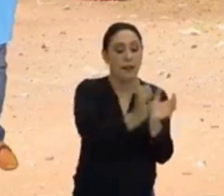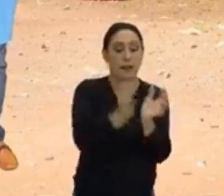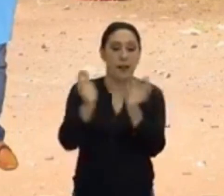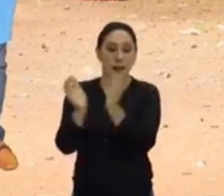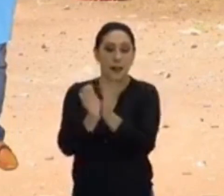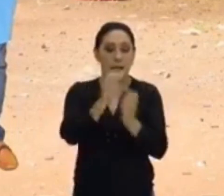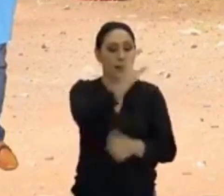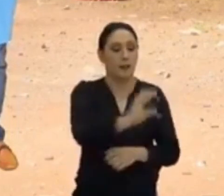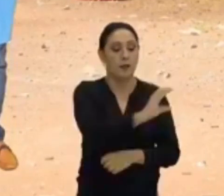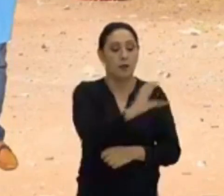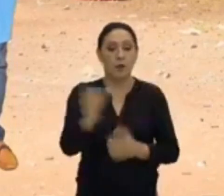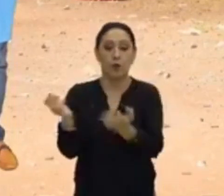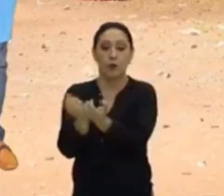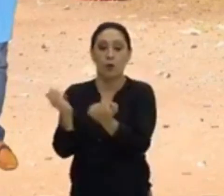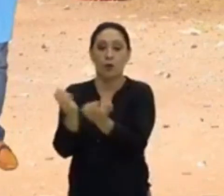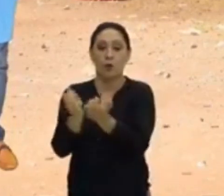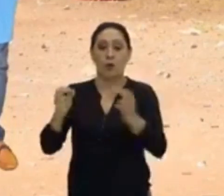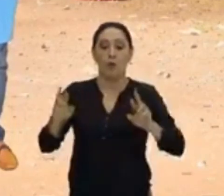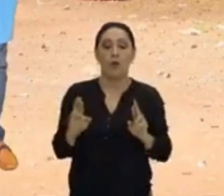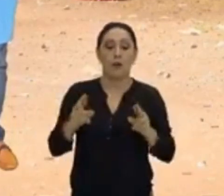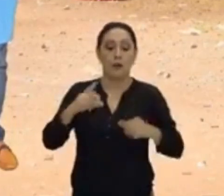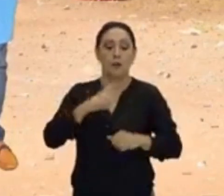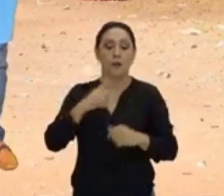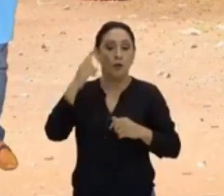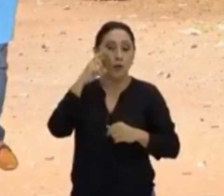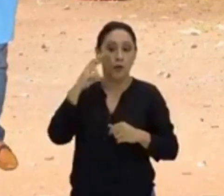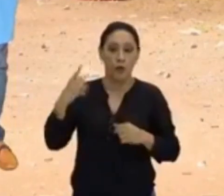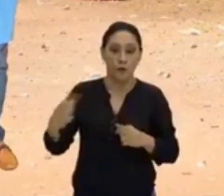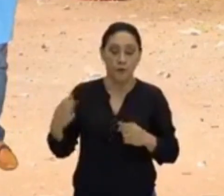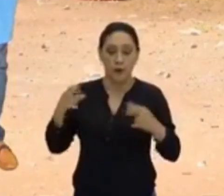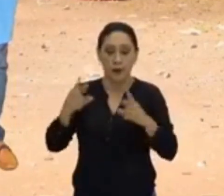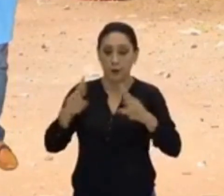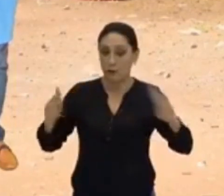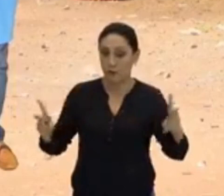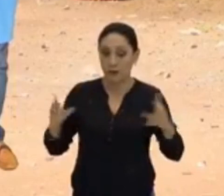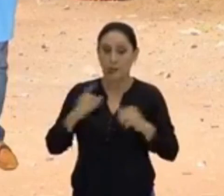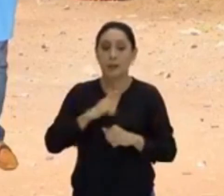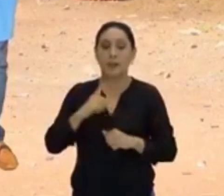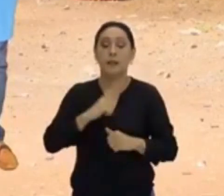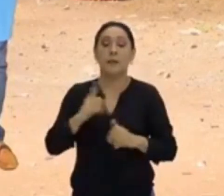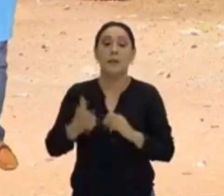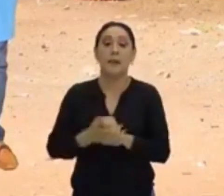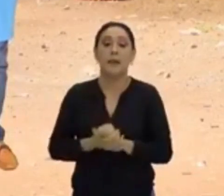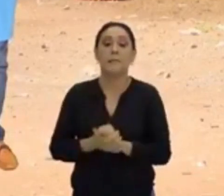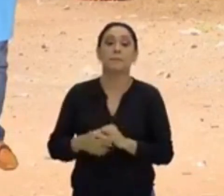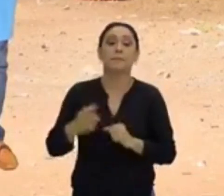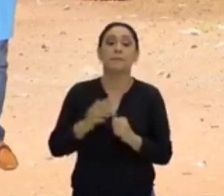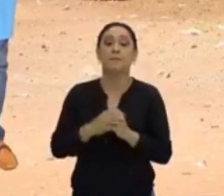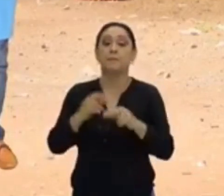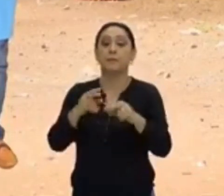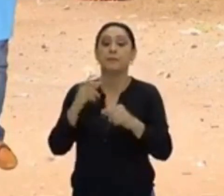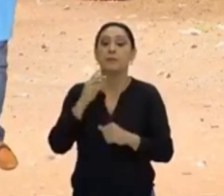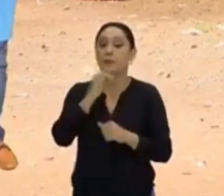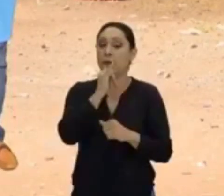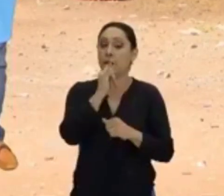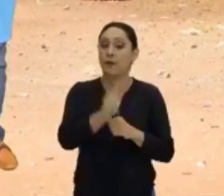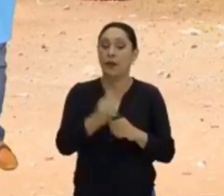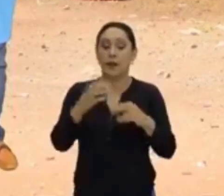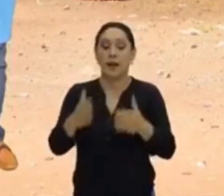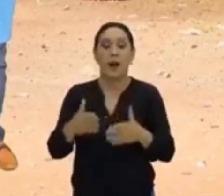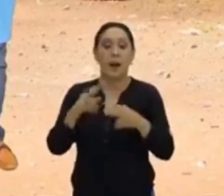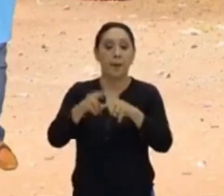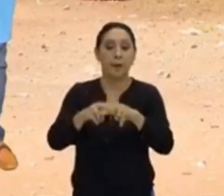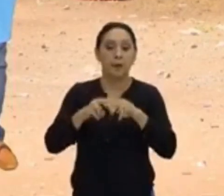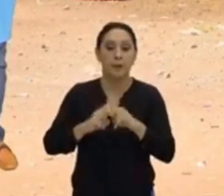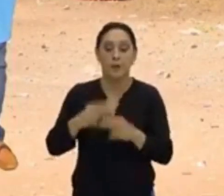protestantes que têm motivações e interesses antagônicos. Assim como também nós podemos citar as motivações